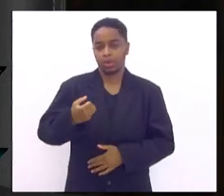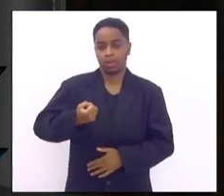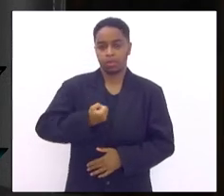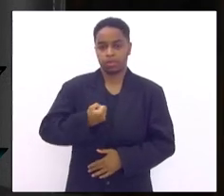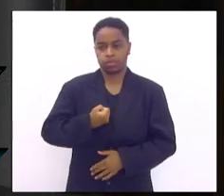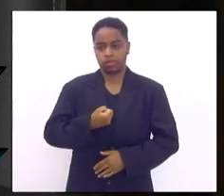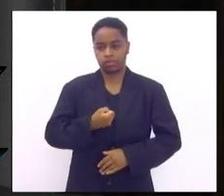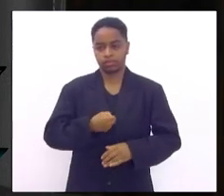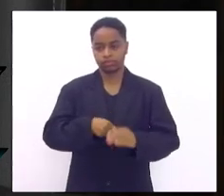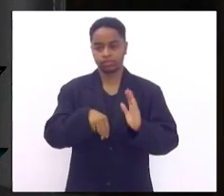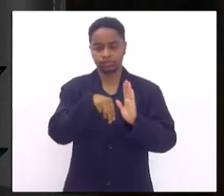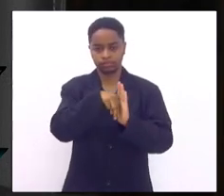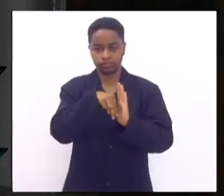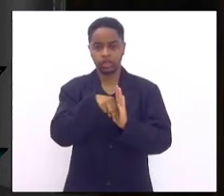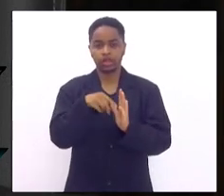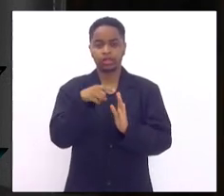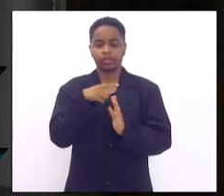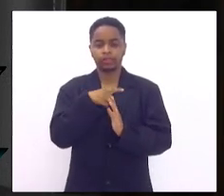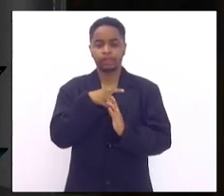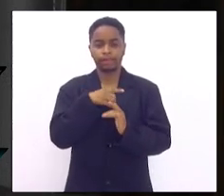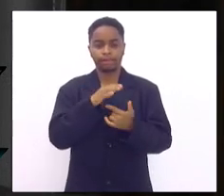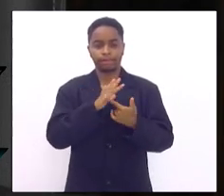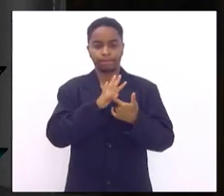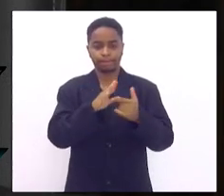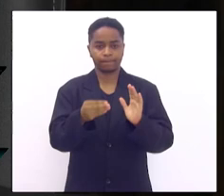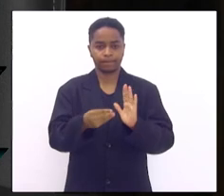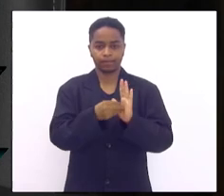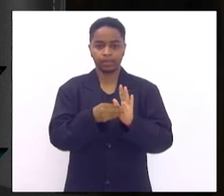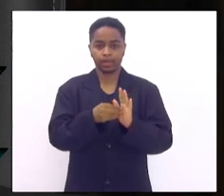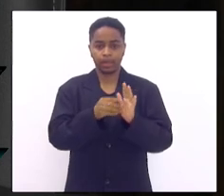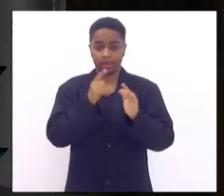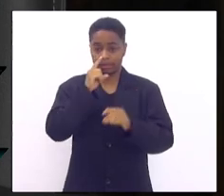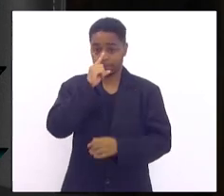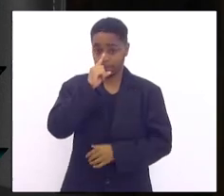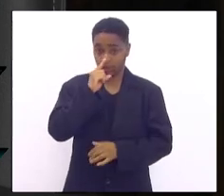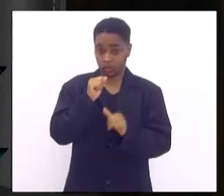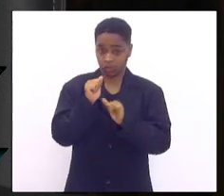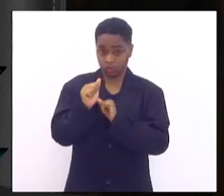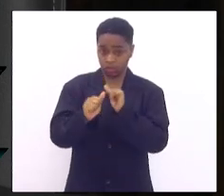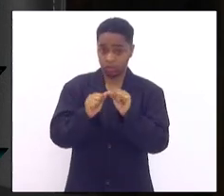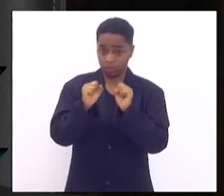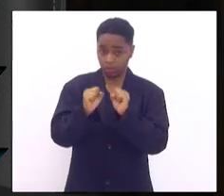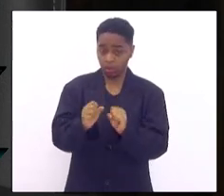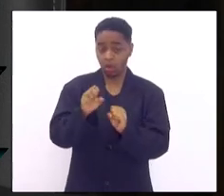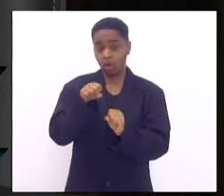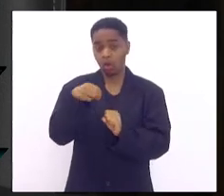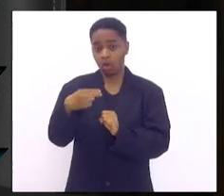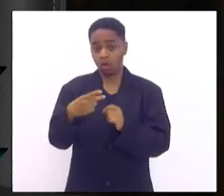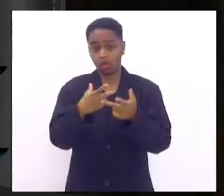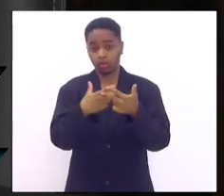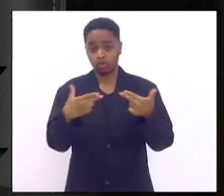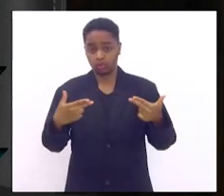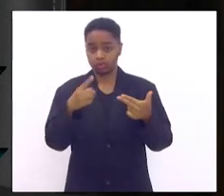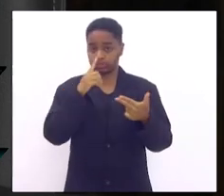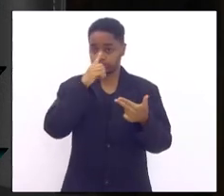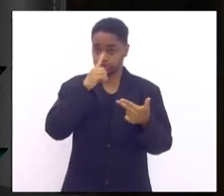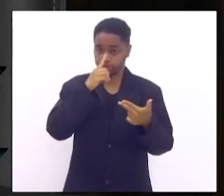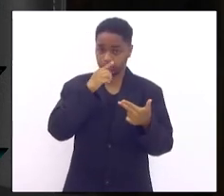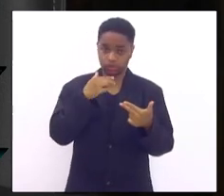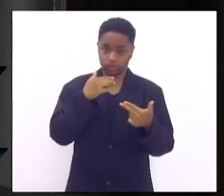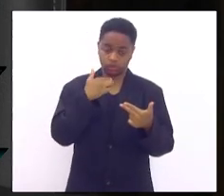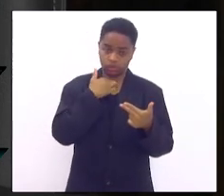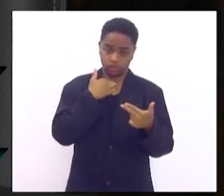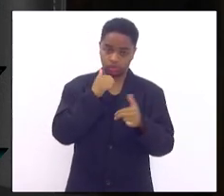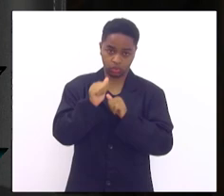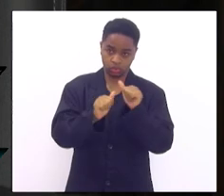através de fatores de risco modificáveis e fatores de risco não modificáveis então quais